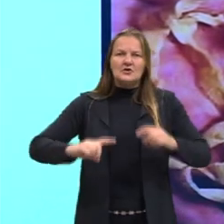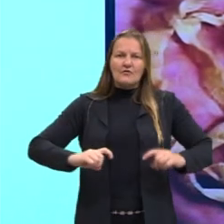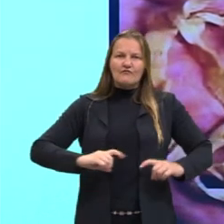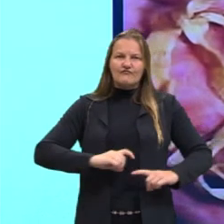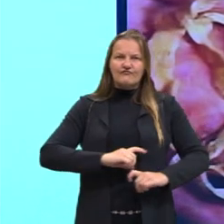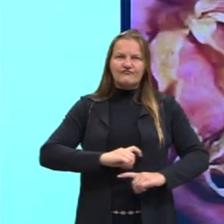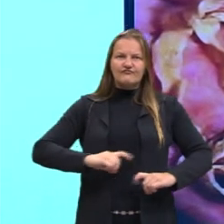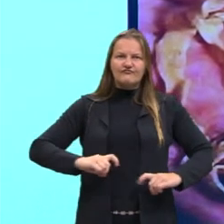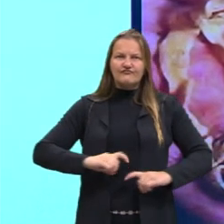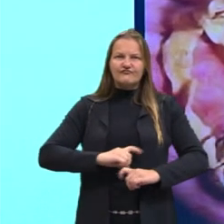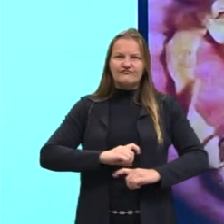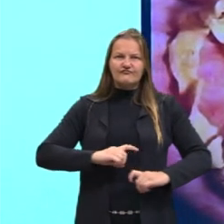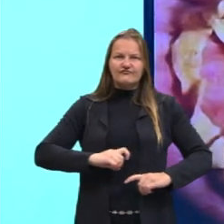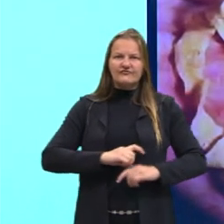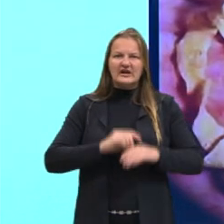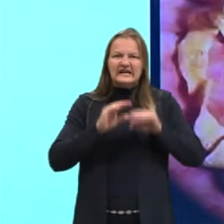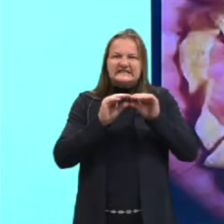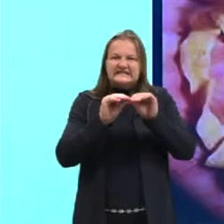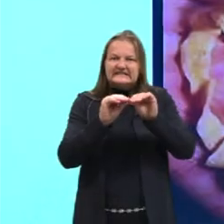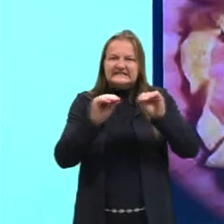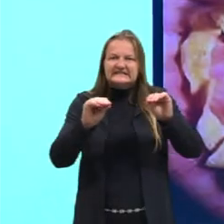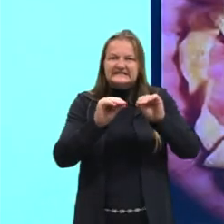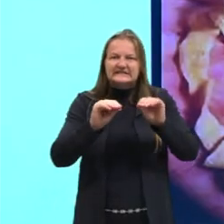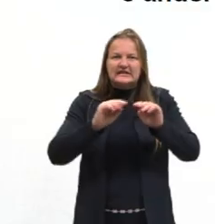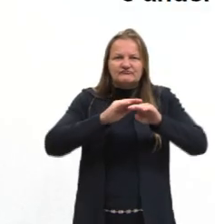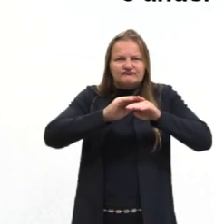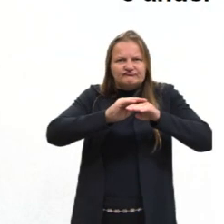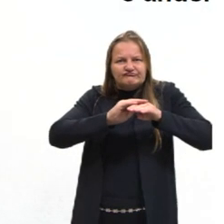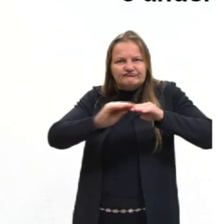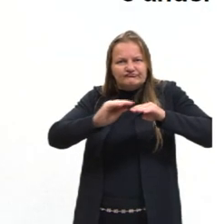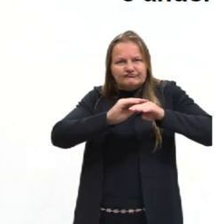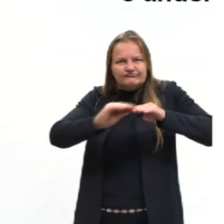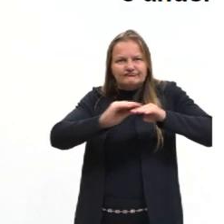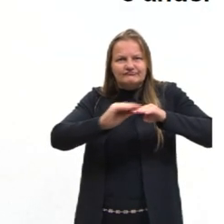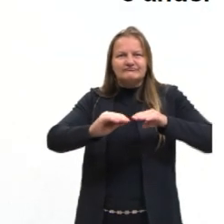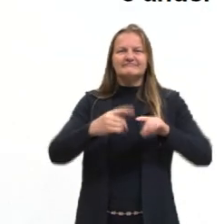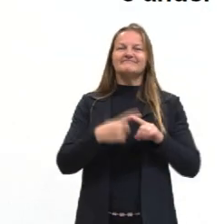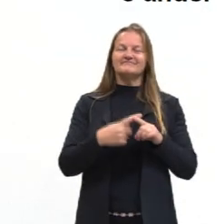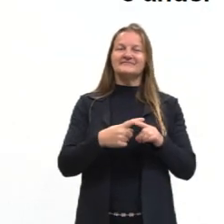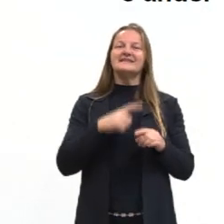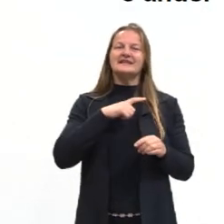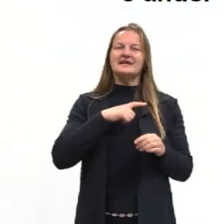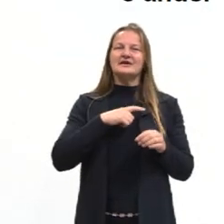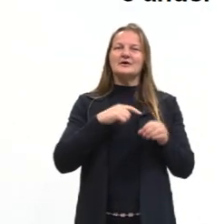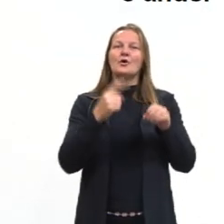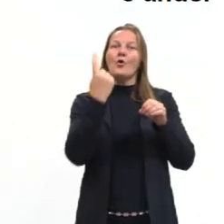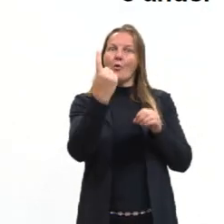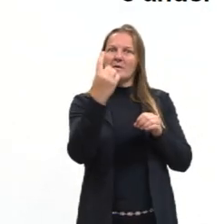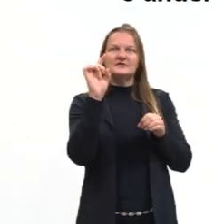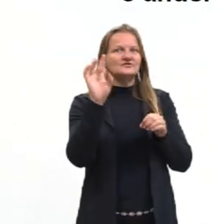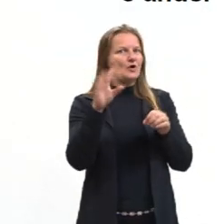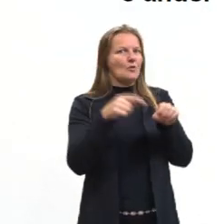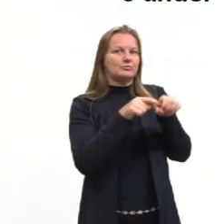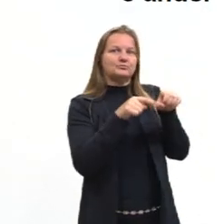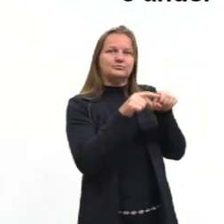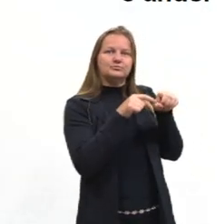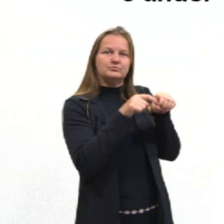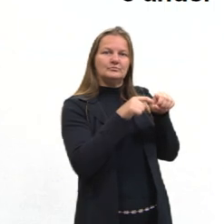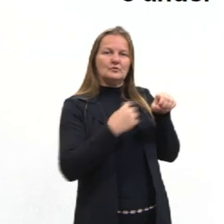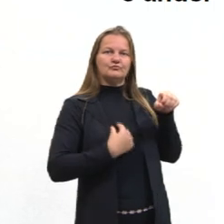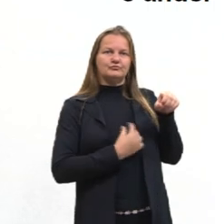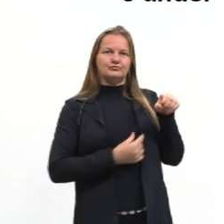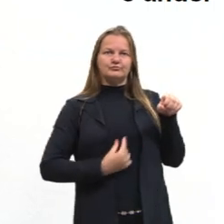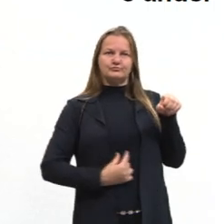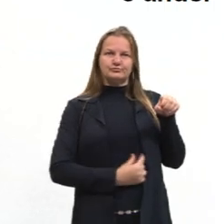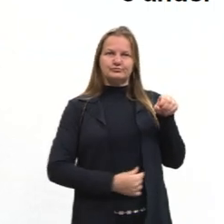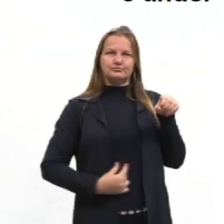eles são achatados mesmo, certo? Eles também vão possuir uma cavidade, uma só, cavidade gastrovascular